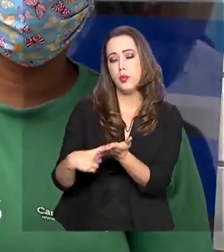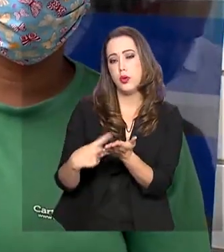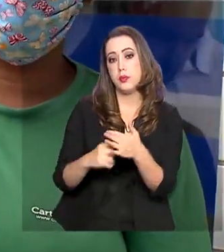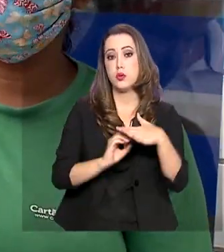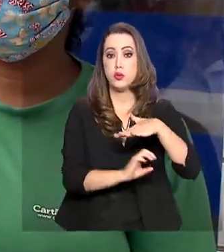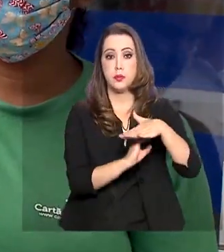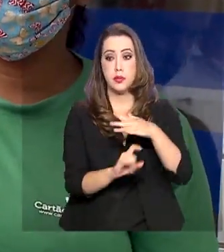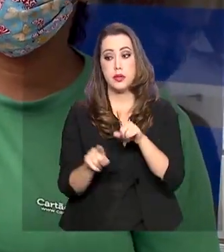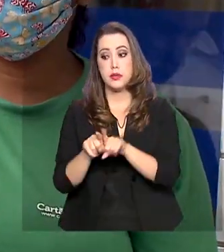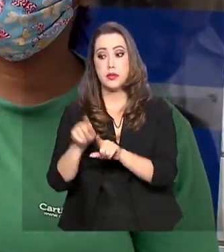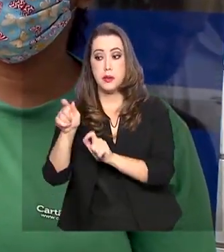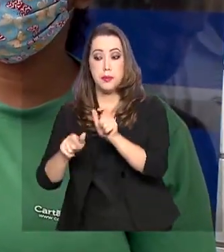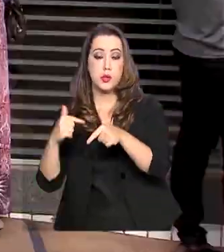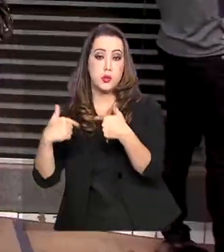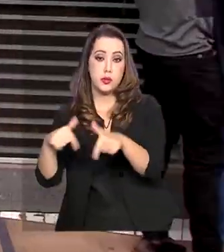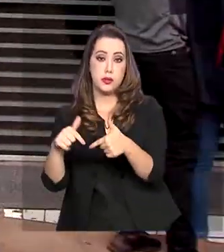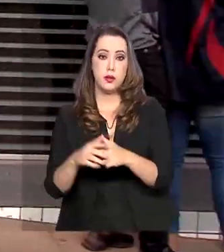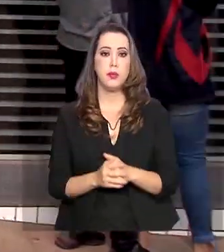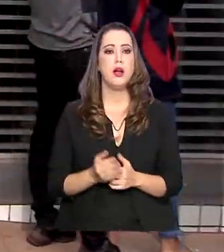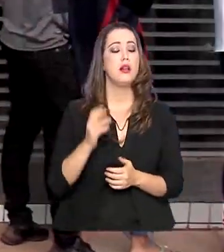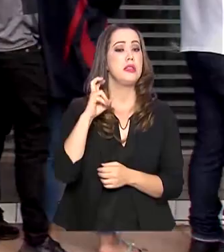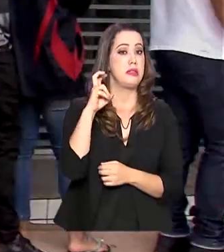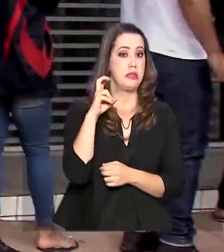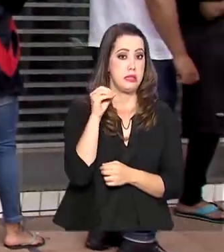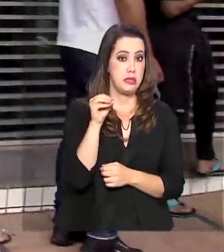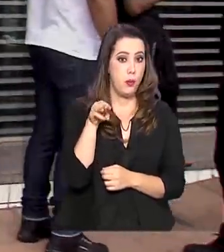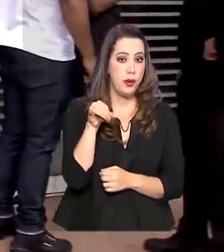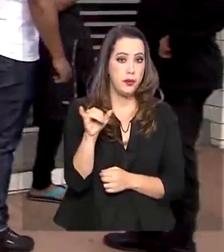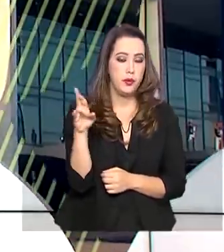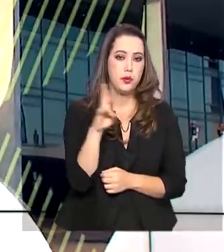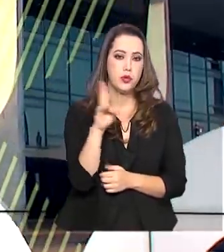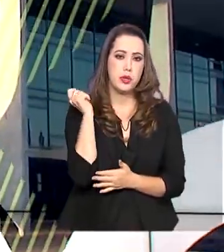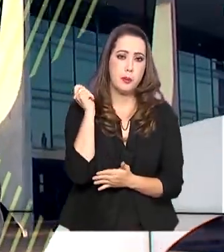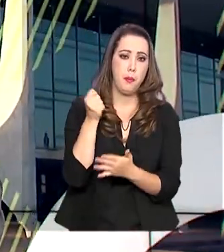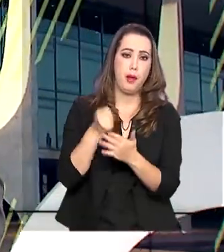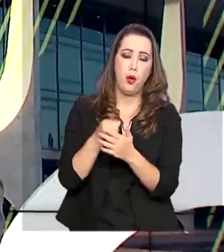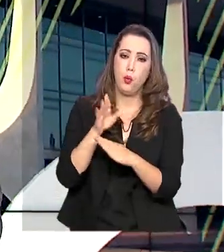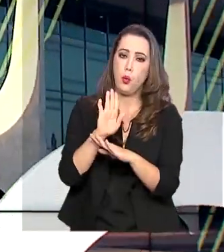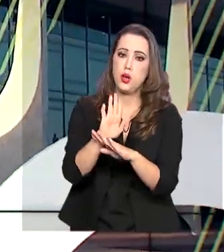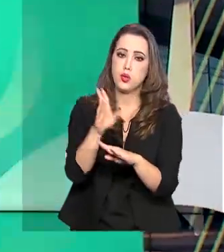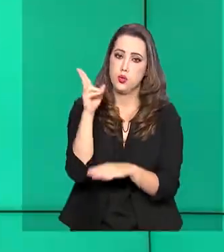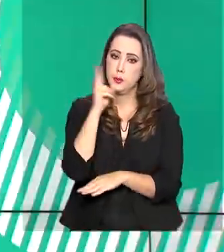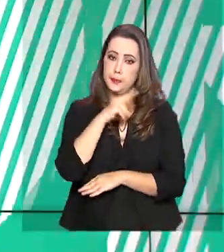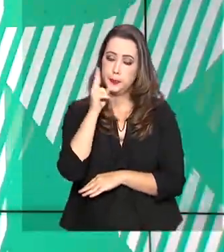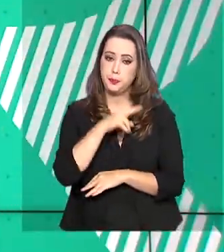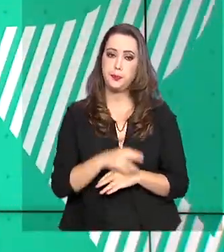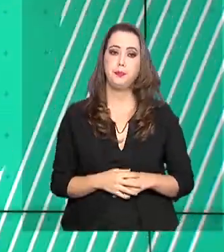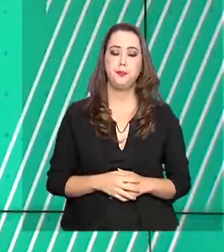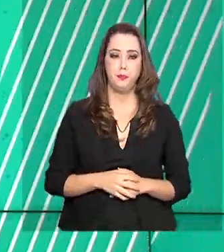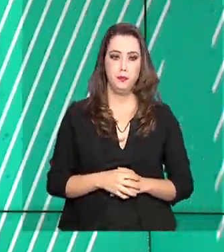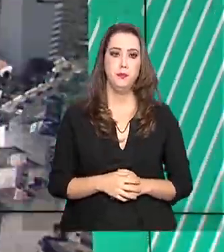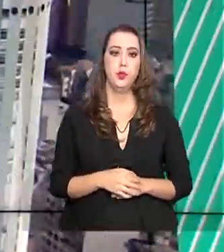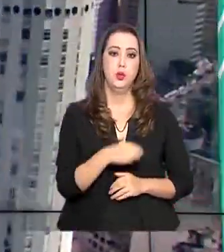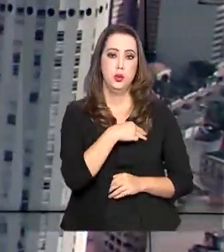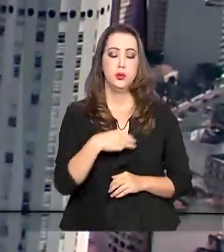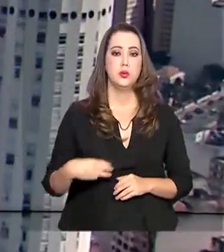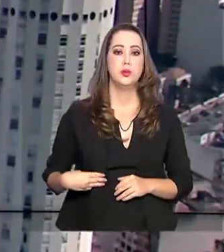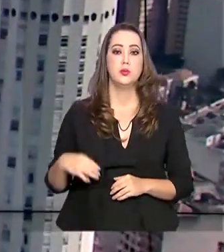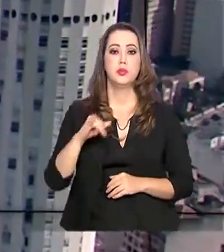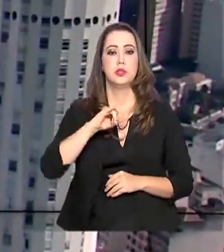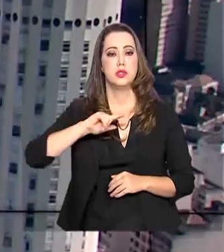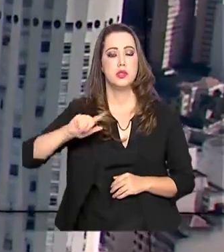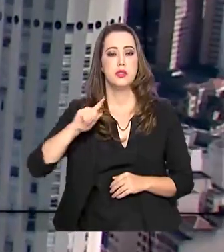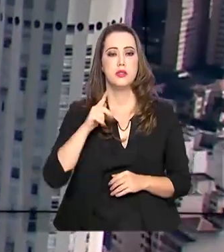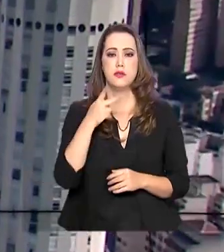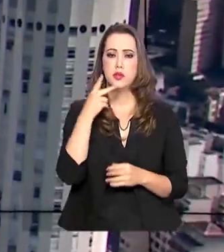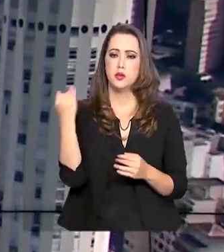bilhões de reais já foram pagos com o auxílio emergencial. O ministro da Casa Civil destacou ações conjuntas do governo,